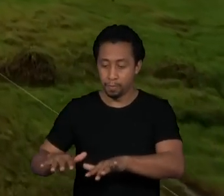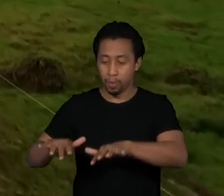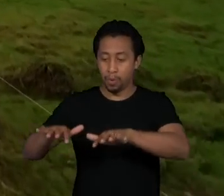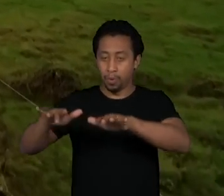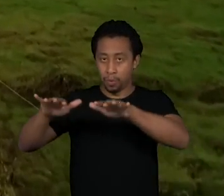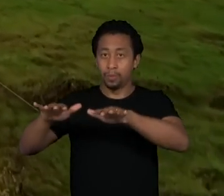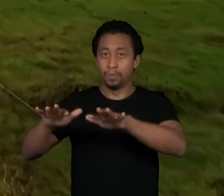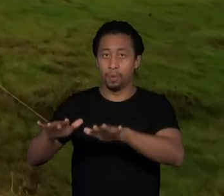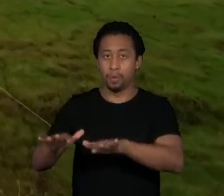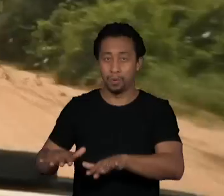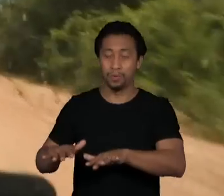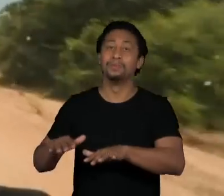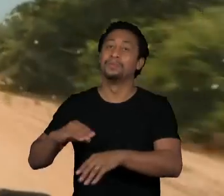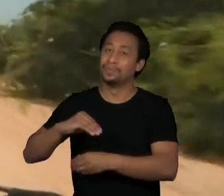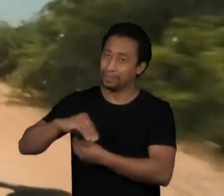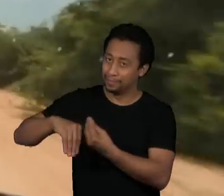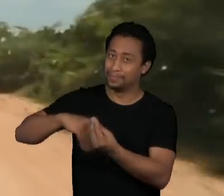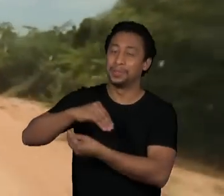e secam.